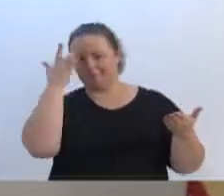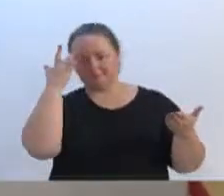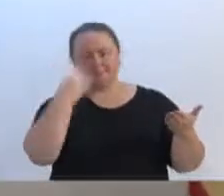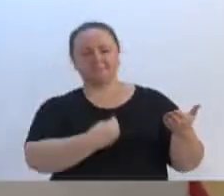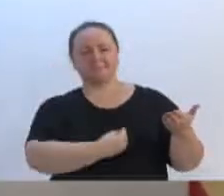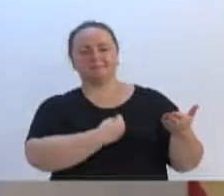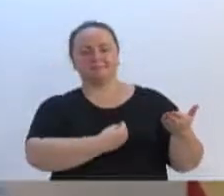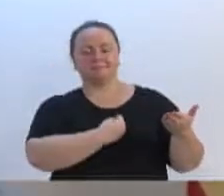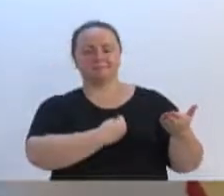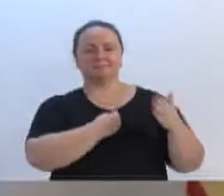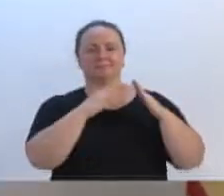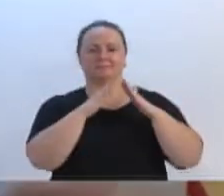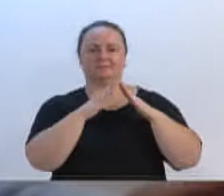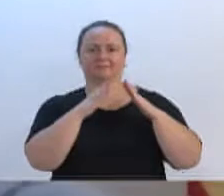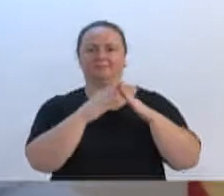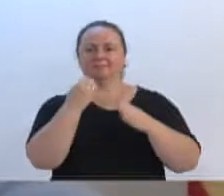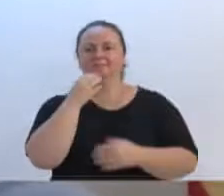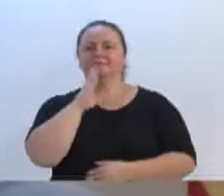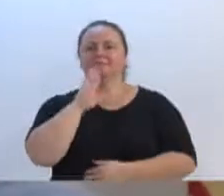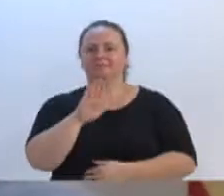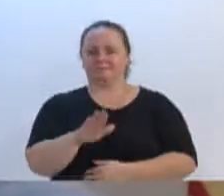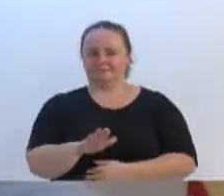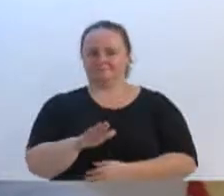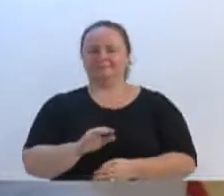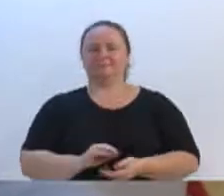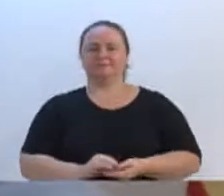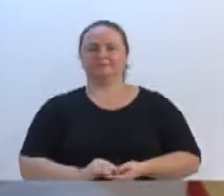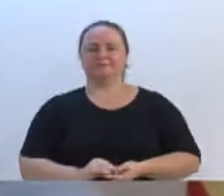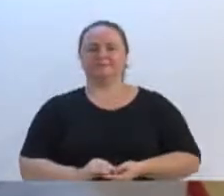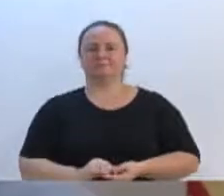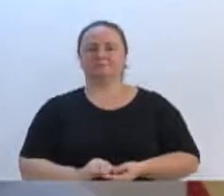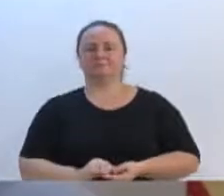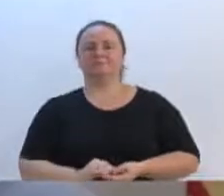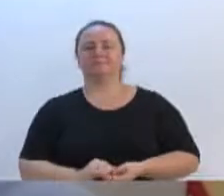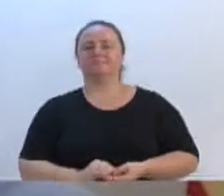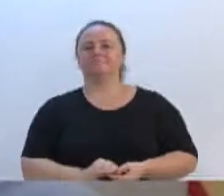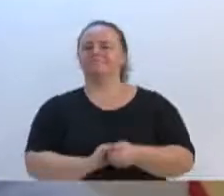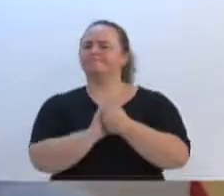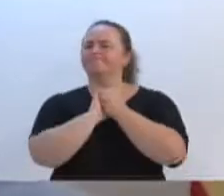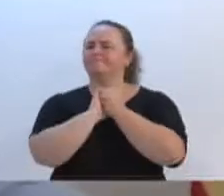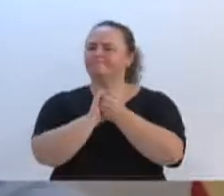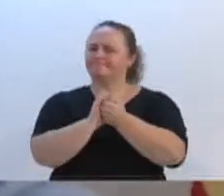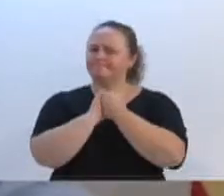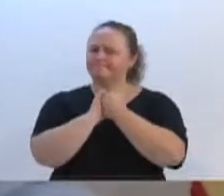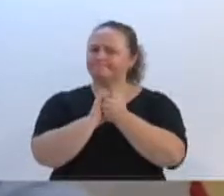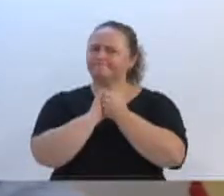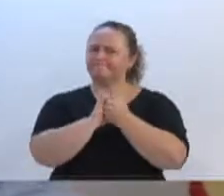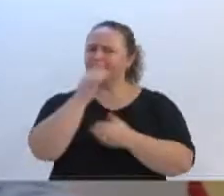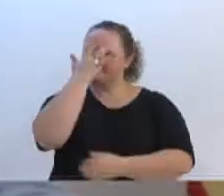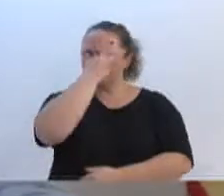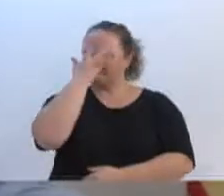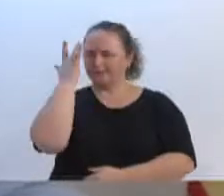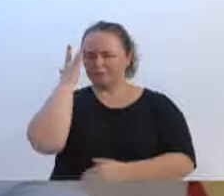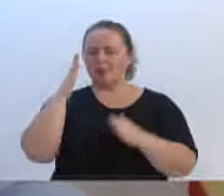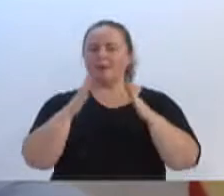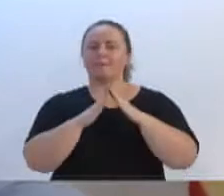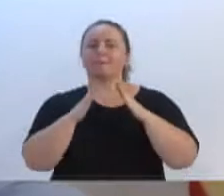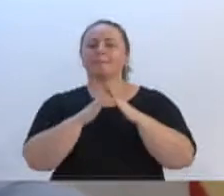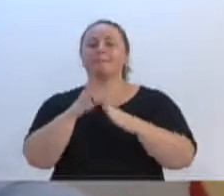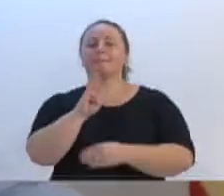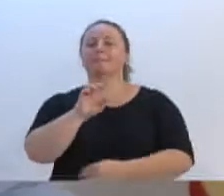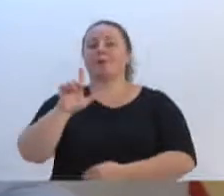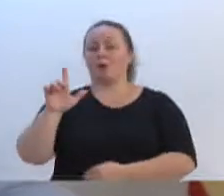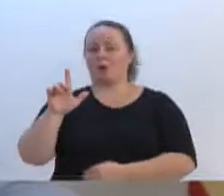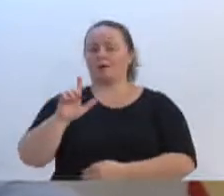tarde. Primeiramente, quero dar os parabéns a grandes pessoas da nossa cidade. Gostaria que eu ali começasse mostrando as fotos.